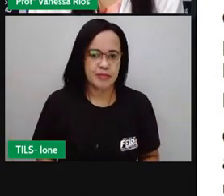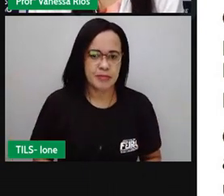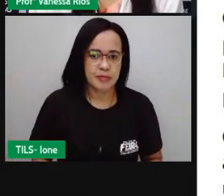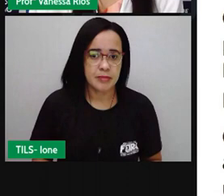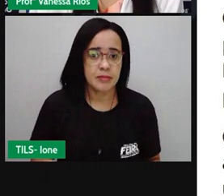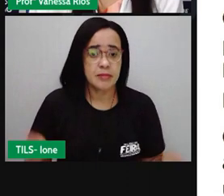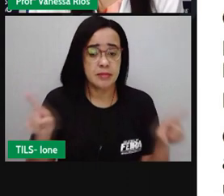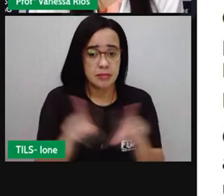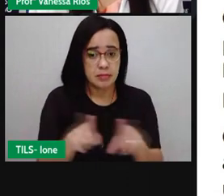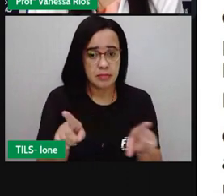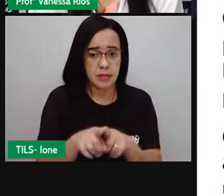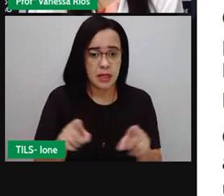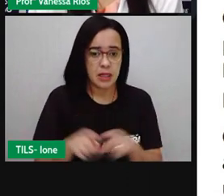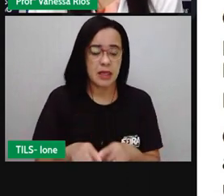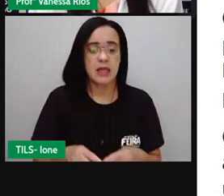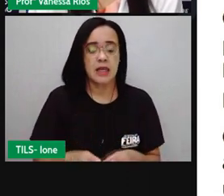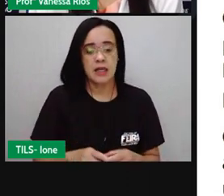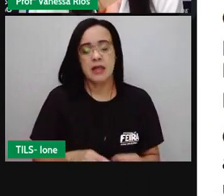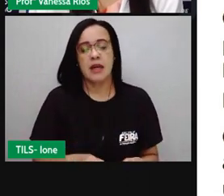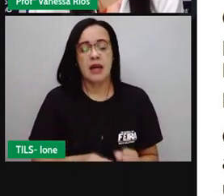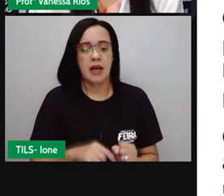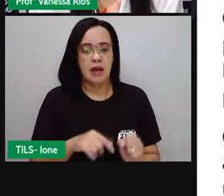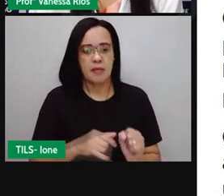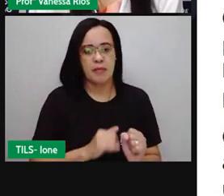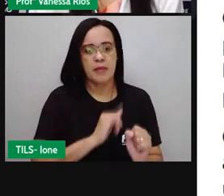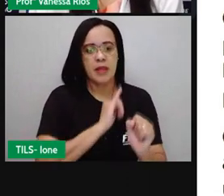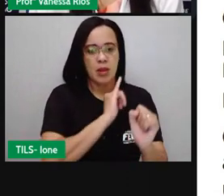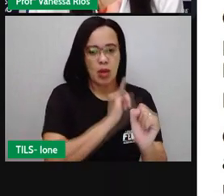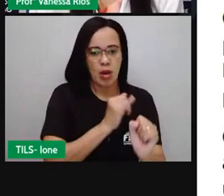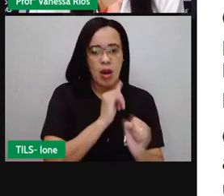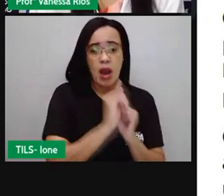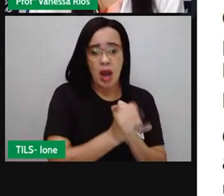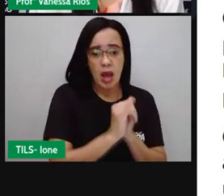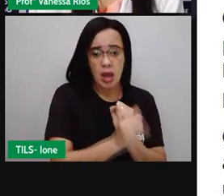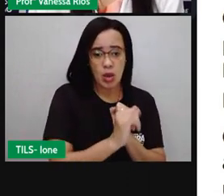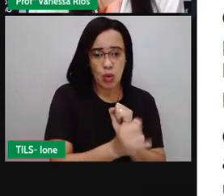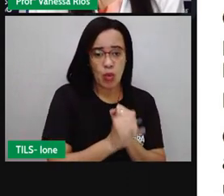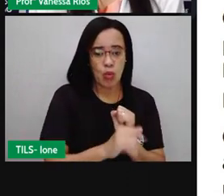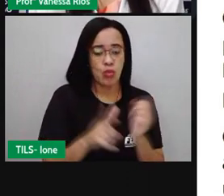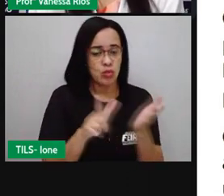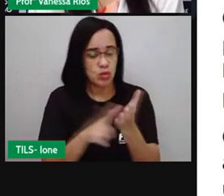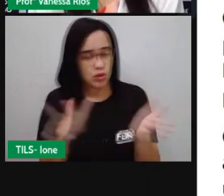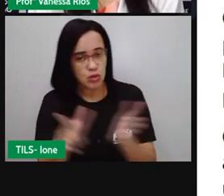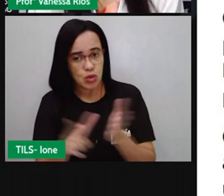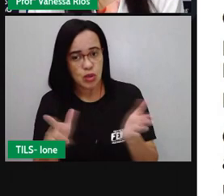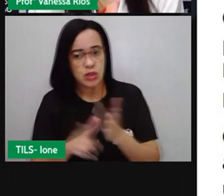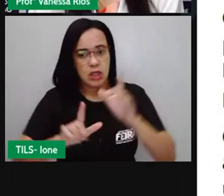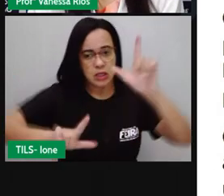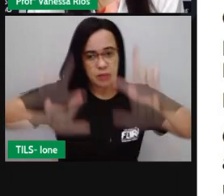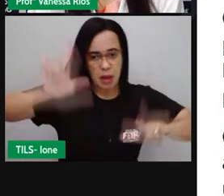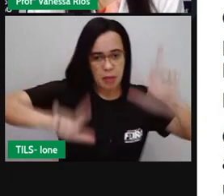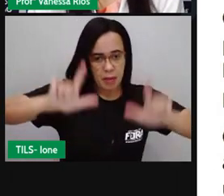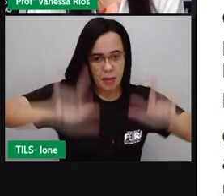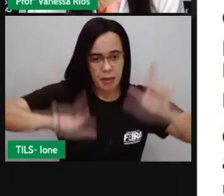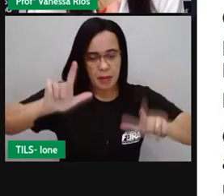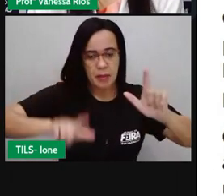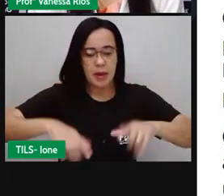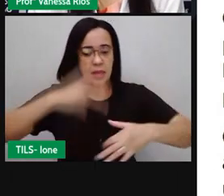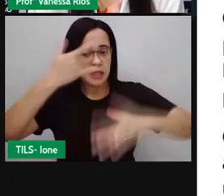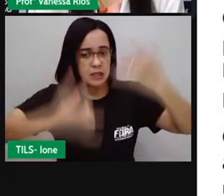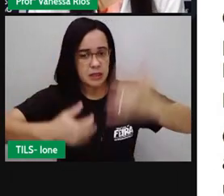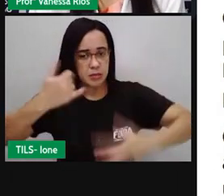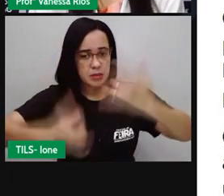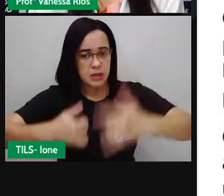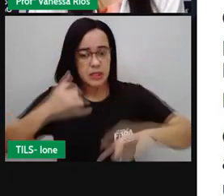cotidiano utilizando uma linguagem mais objetiva, descritiva e impessoal. A crônica